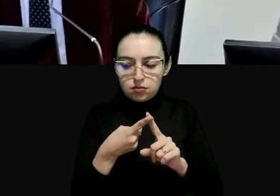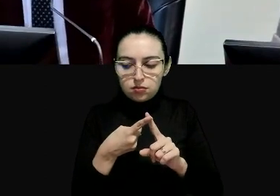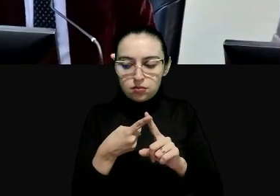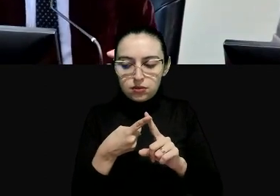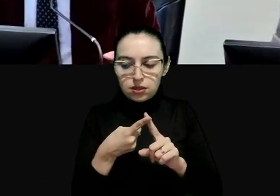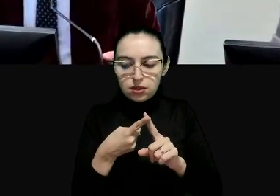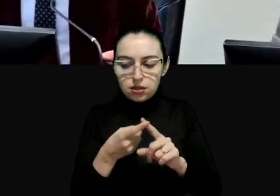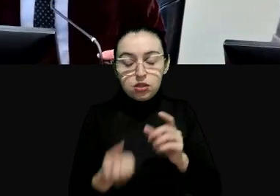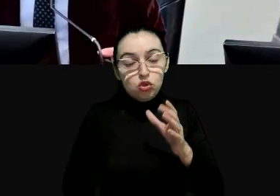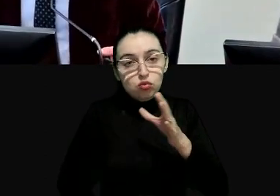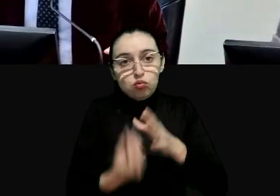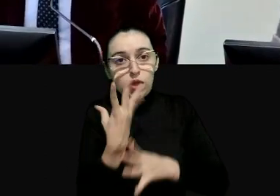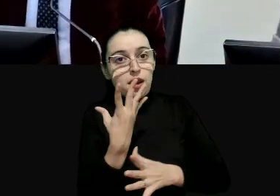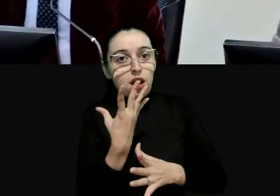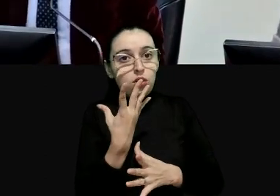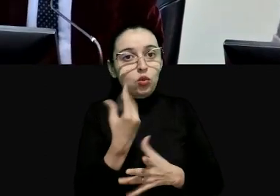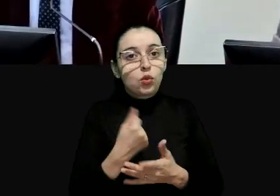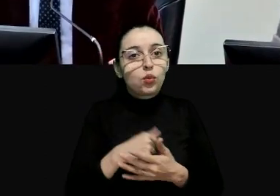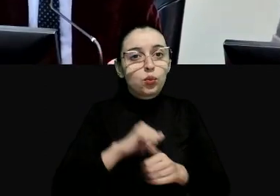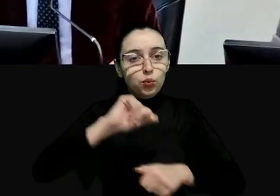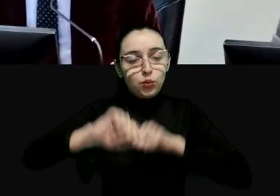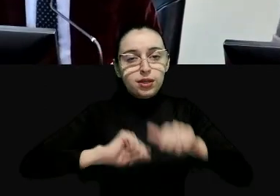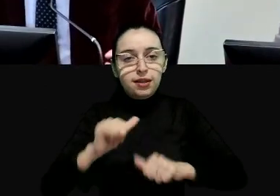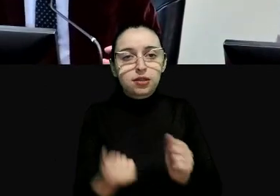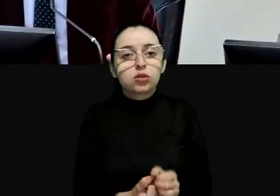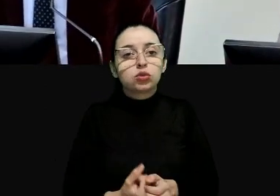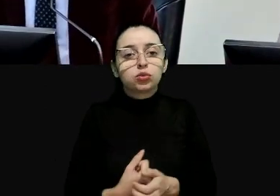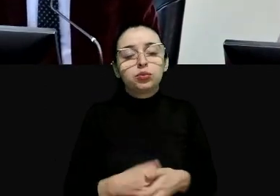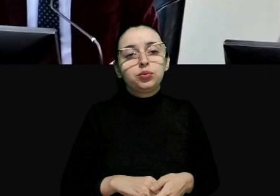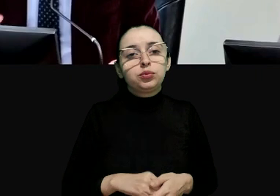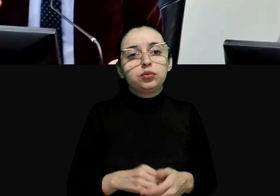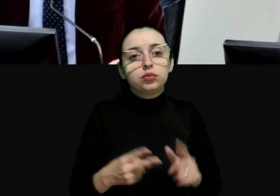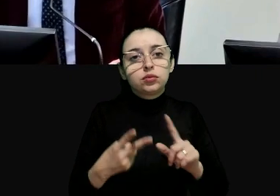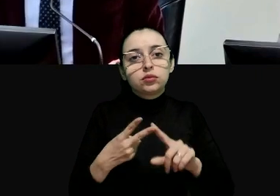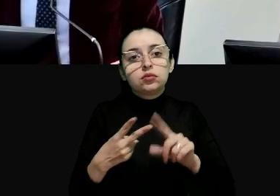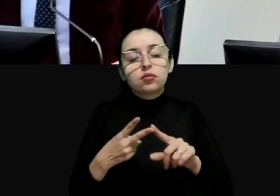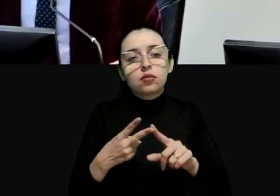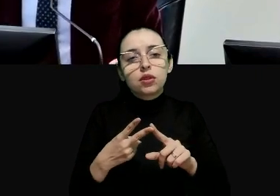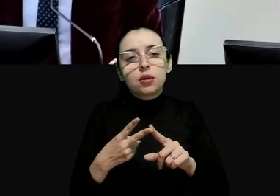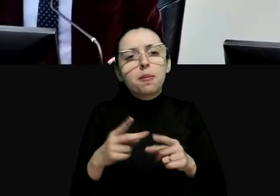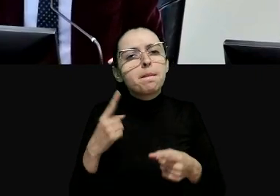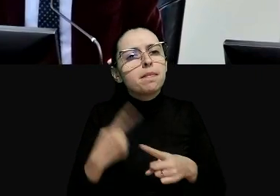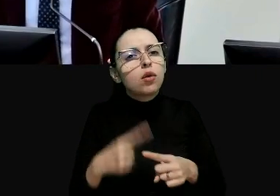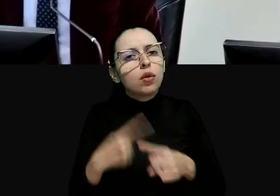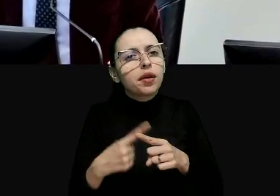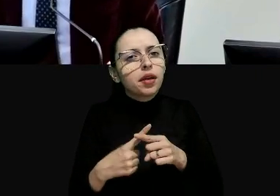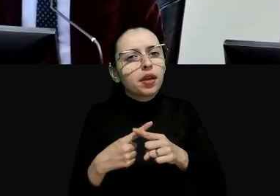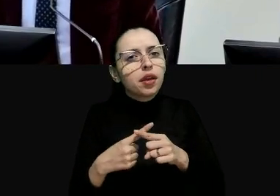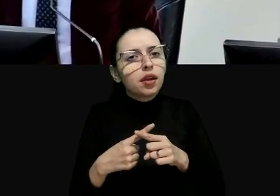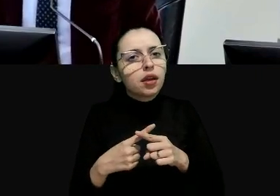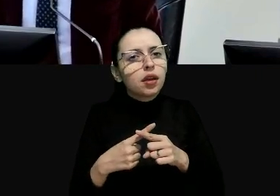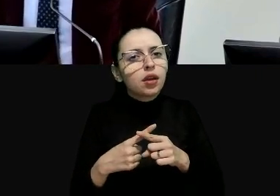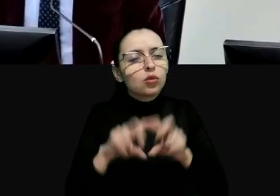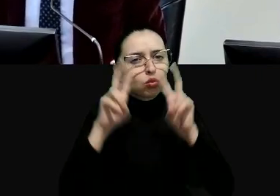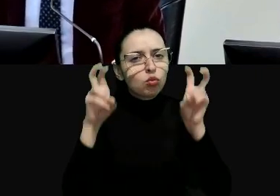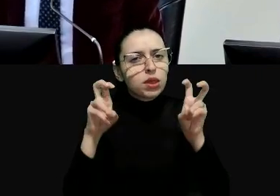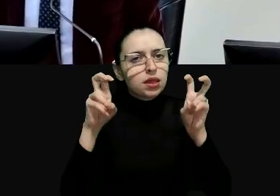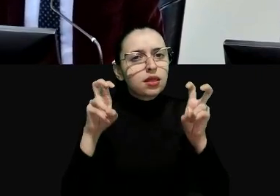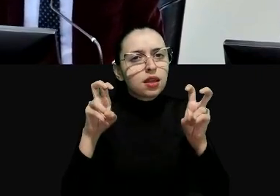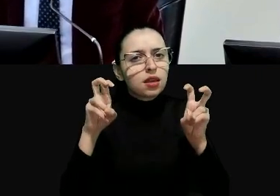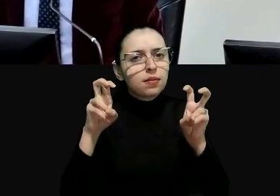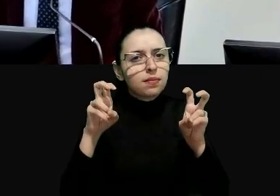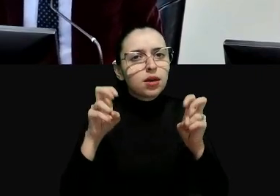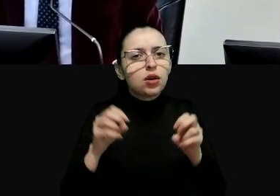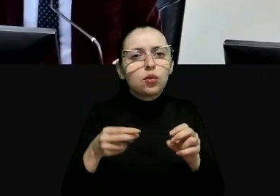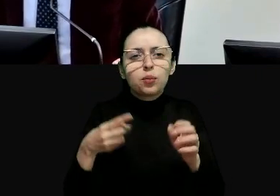o constitucional transformador é a uma aclaração conceptual depois vamos a ver por que este constitucionalismo